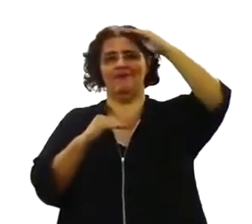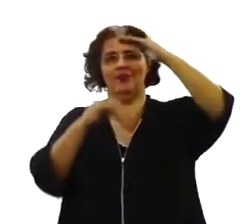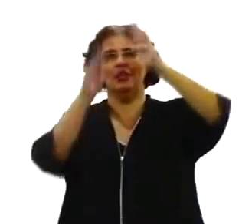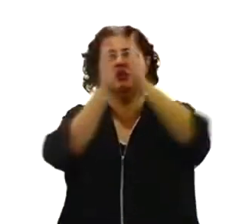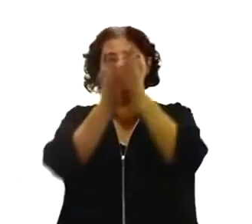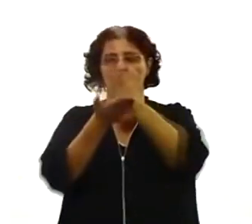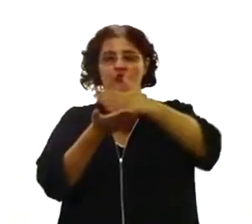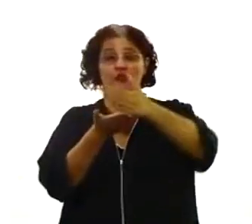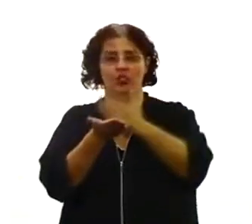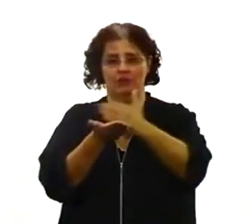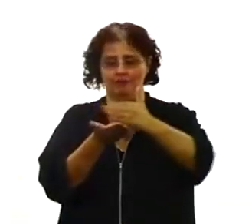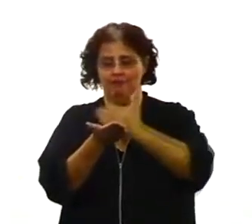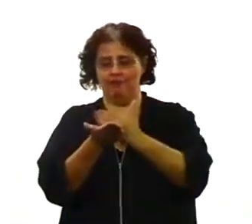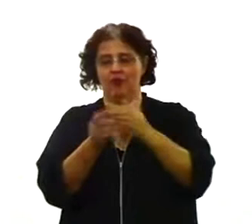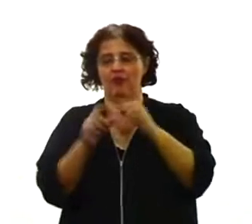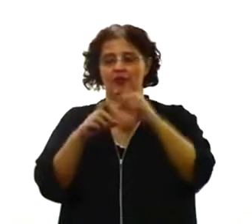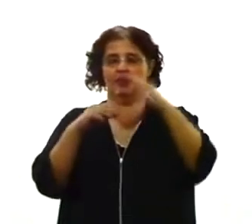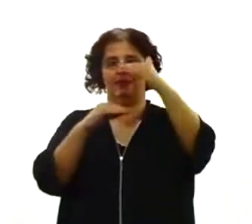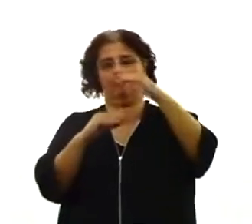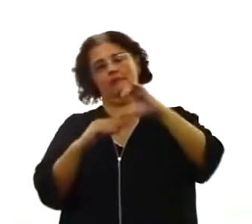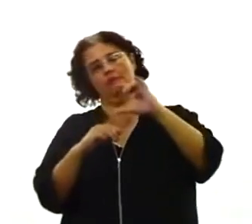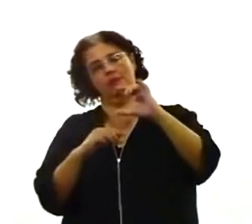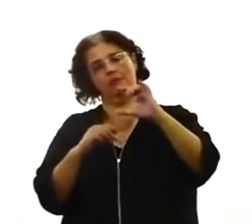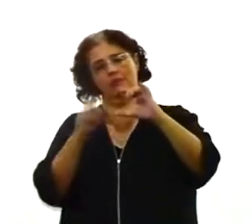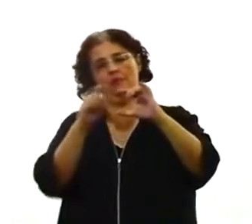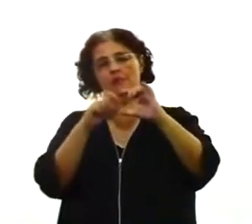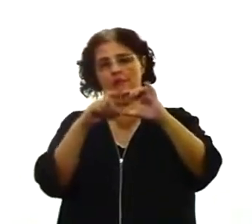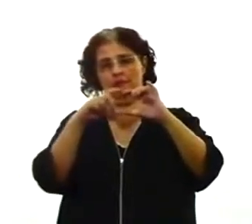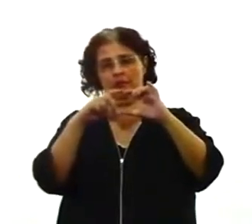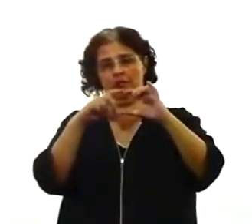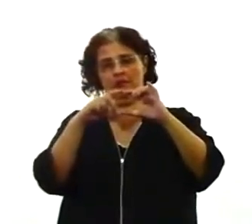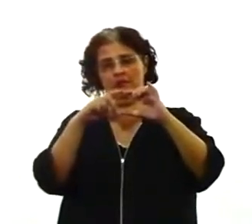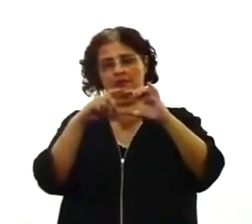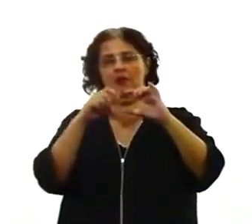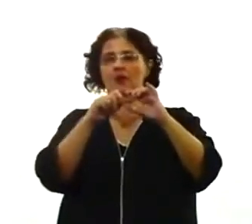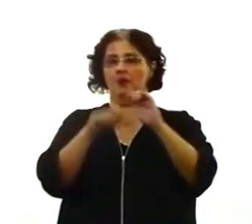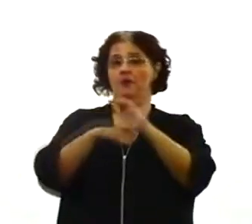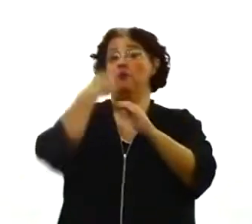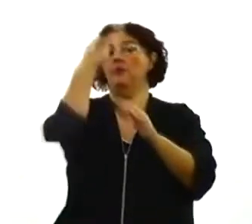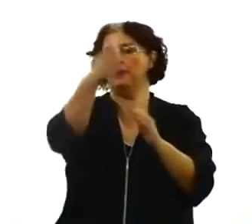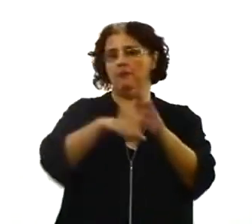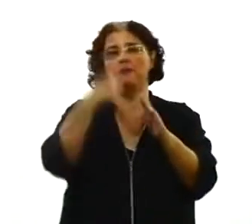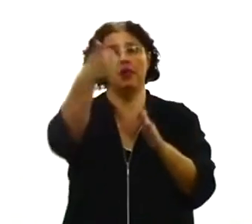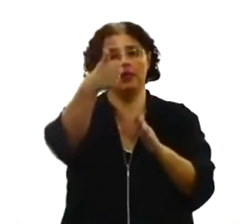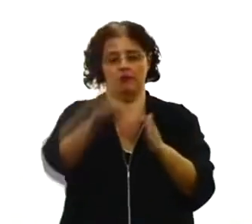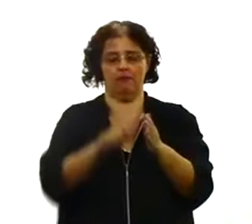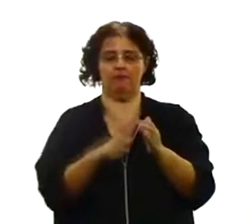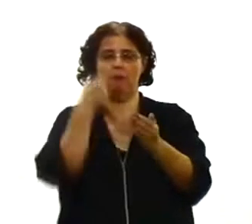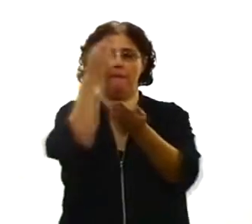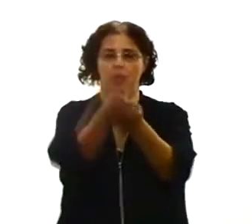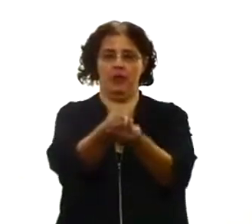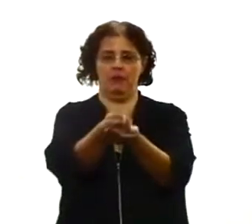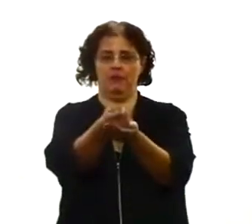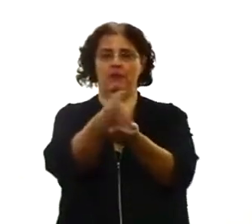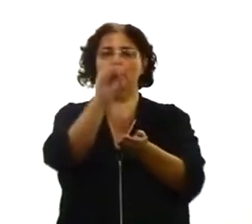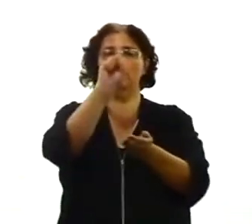explica, para que nós não, não, não percamos de maneira nenhuma o entendimento. Por isso que nós temos